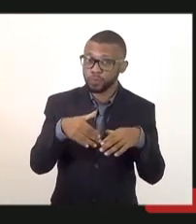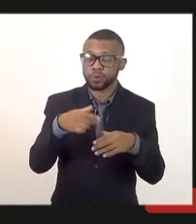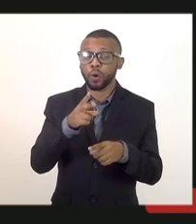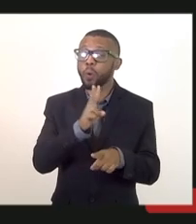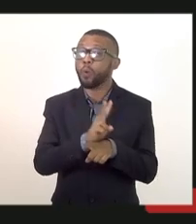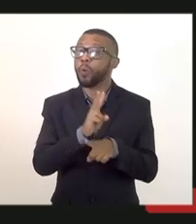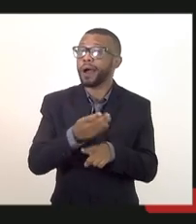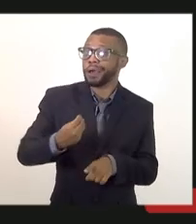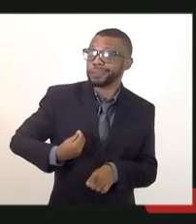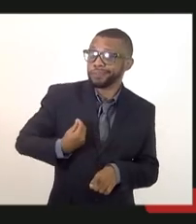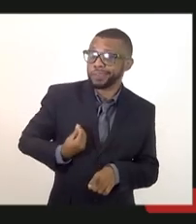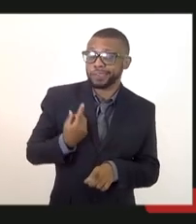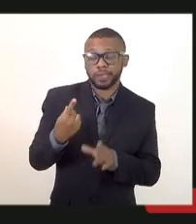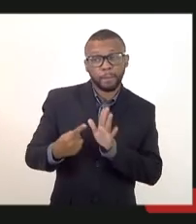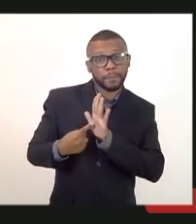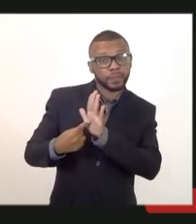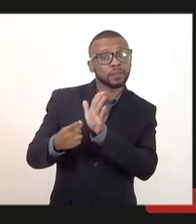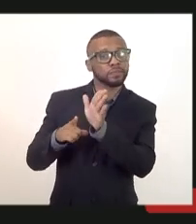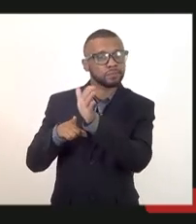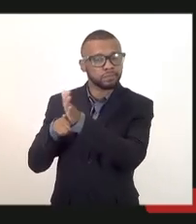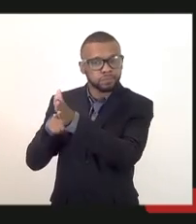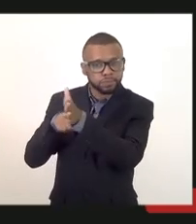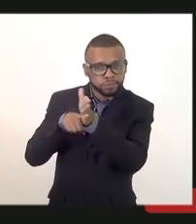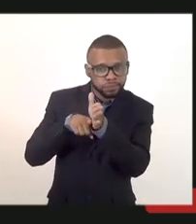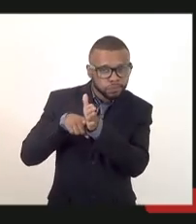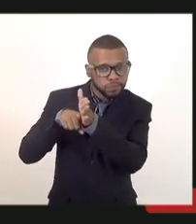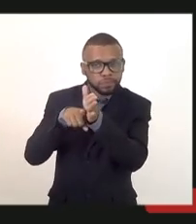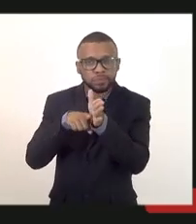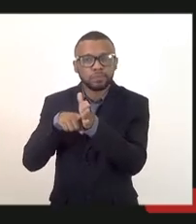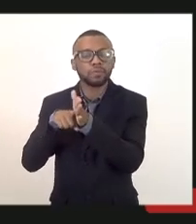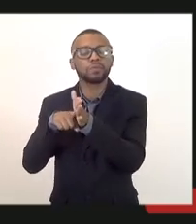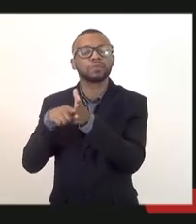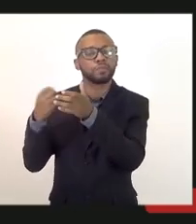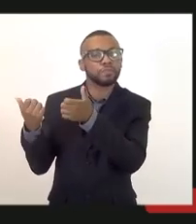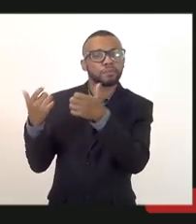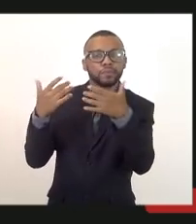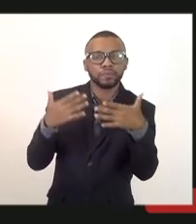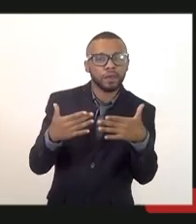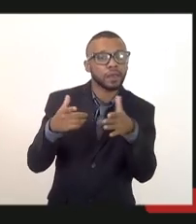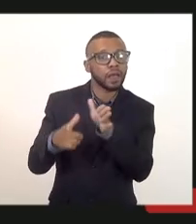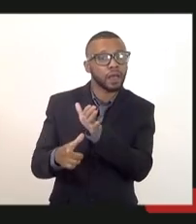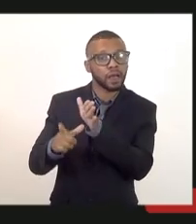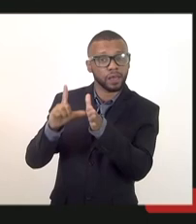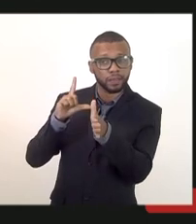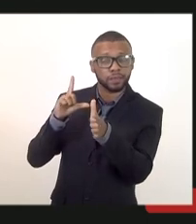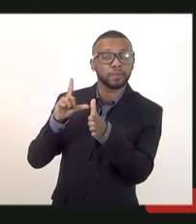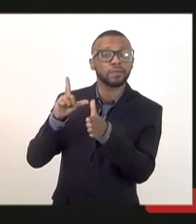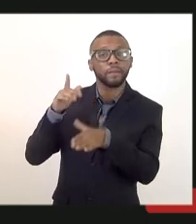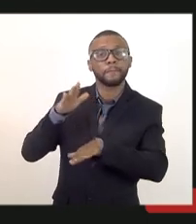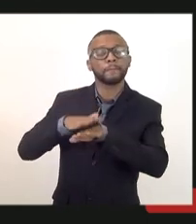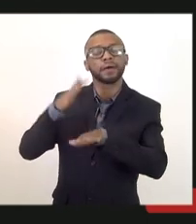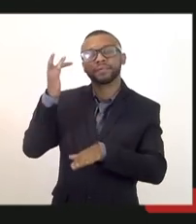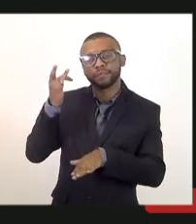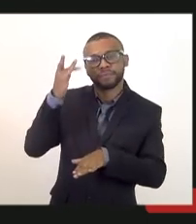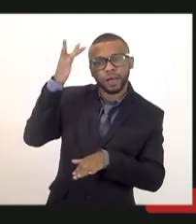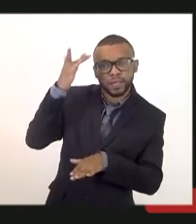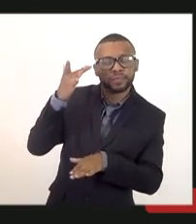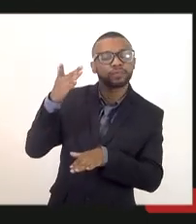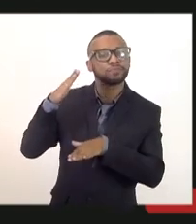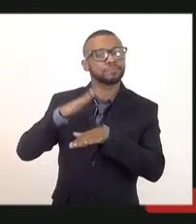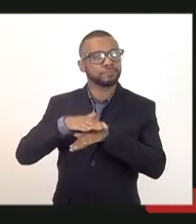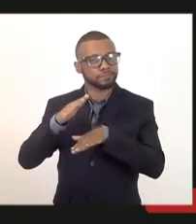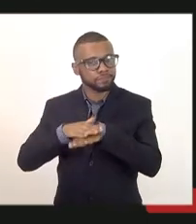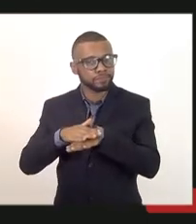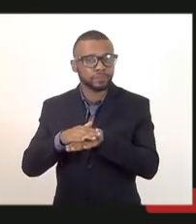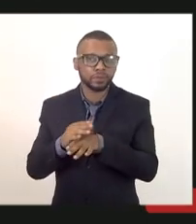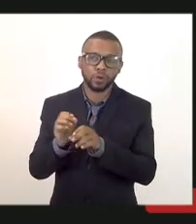apresentaram esses exames são os exames que eu mencionei anteriormente eles são mais fáceis de ser feitos e é